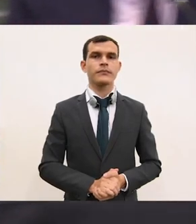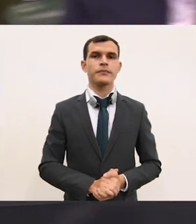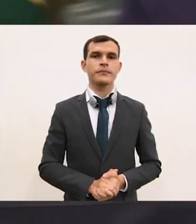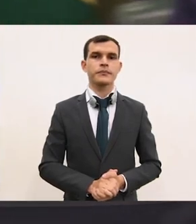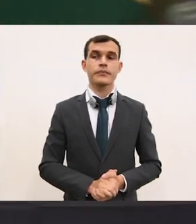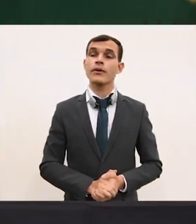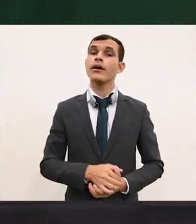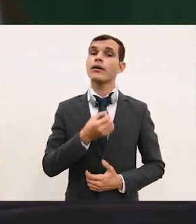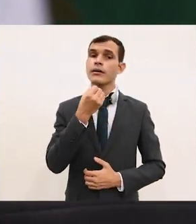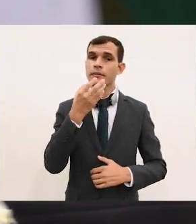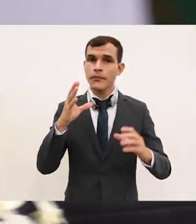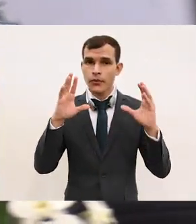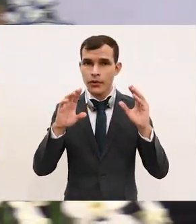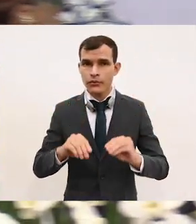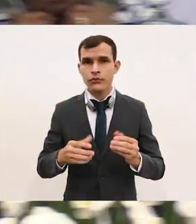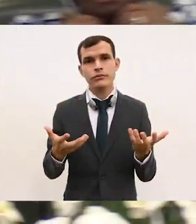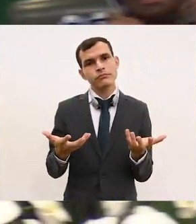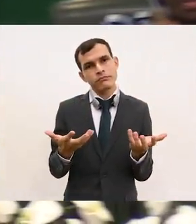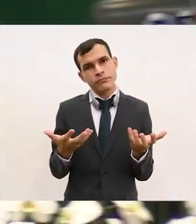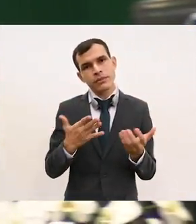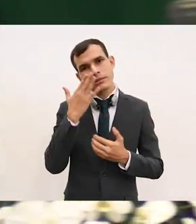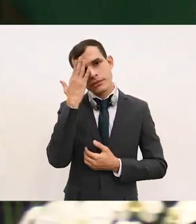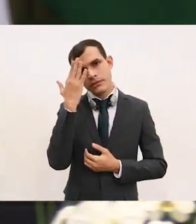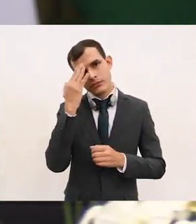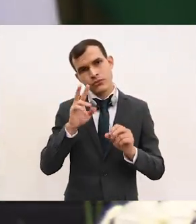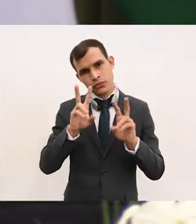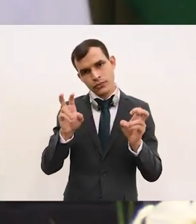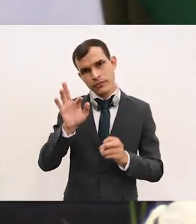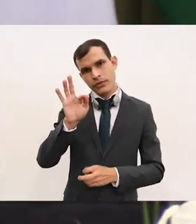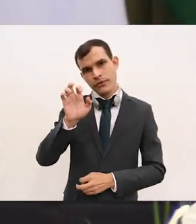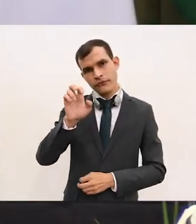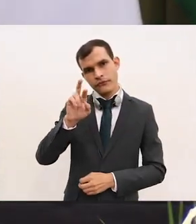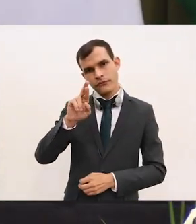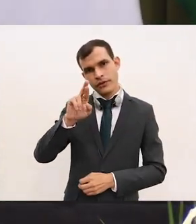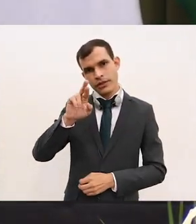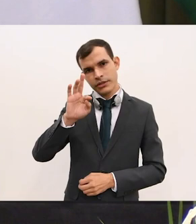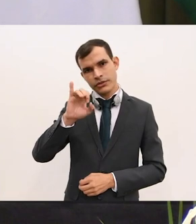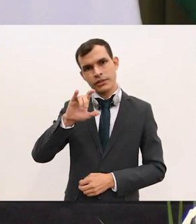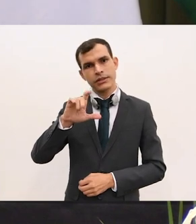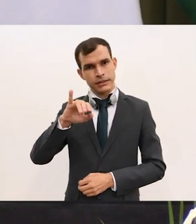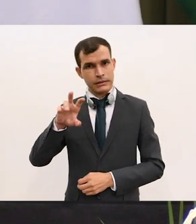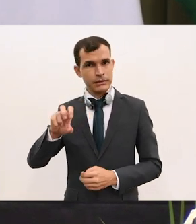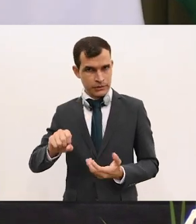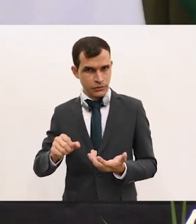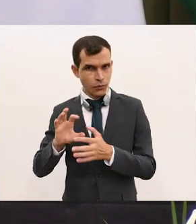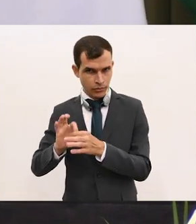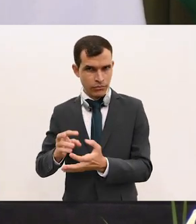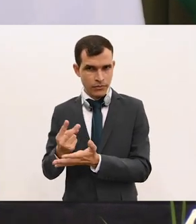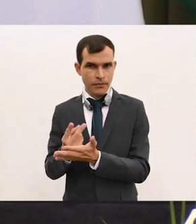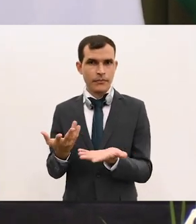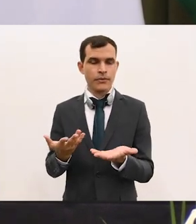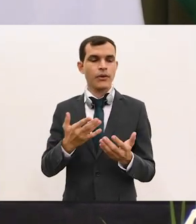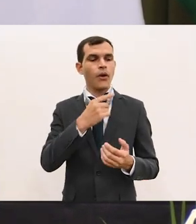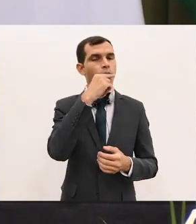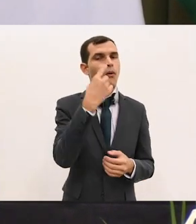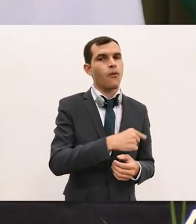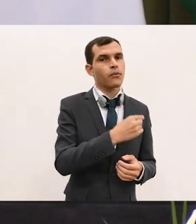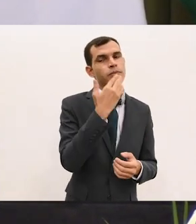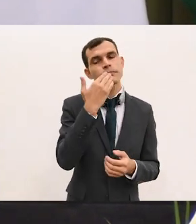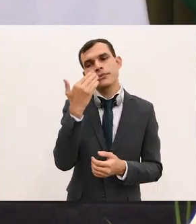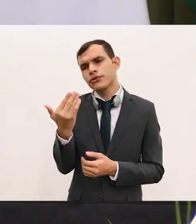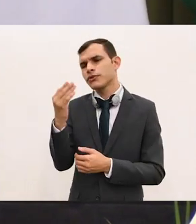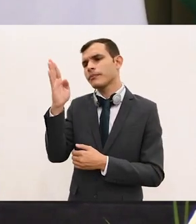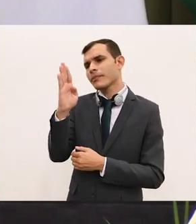Eu gostaria de saber, nesse contexto da questão dos fertilizantes, sobre o pedido que a Rússia fez ao Brasil